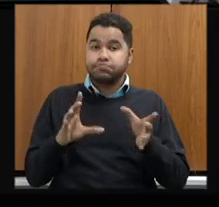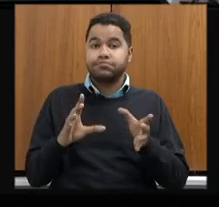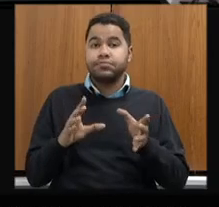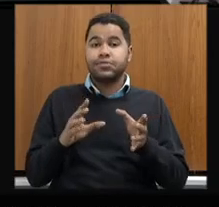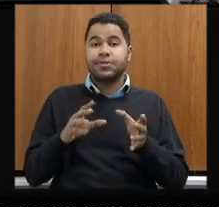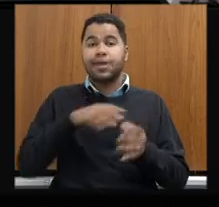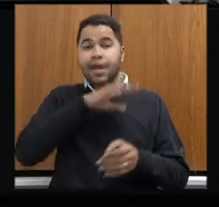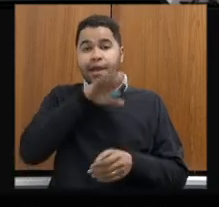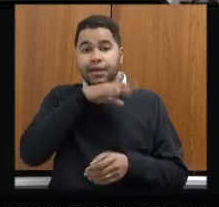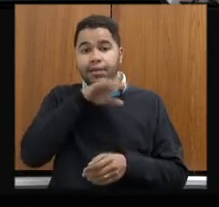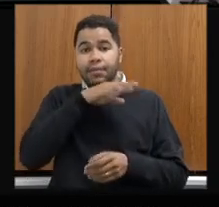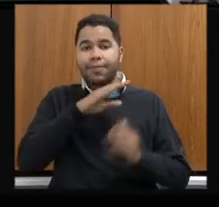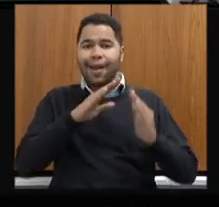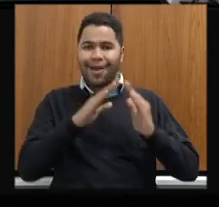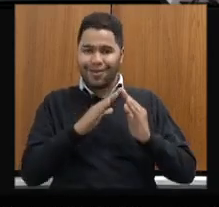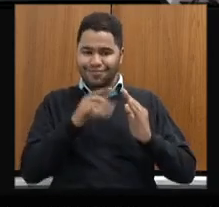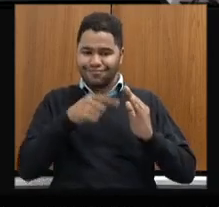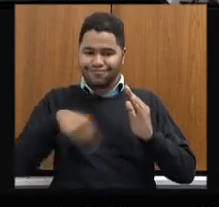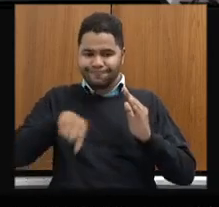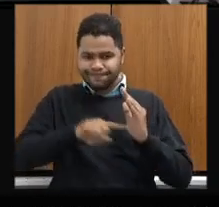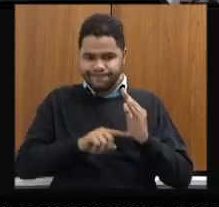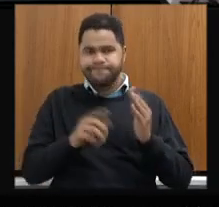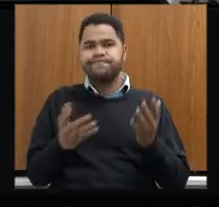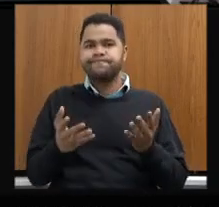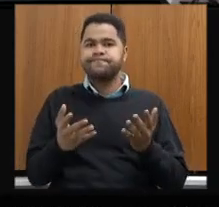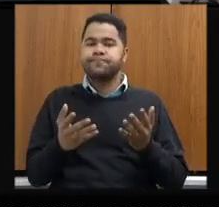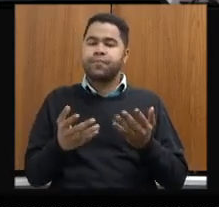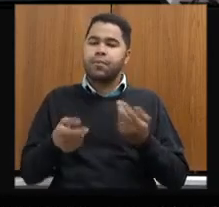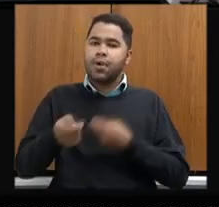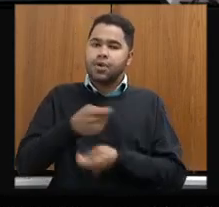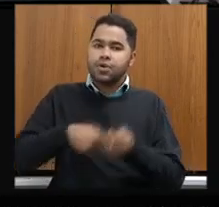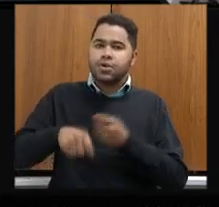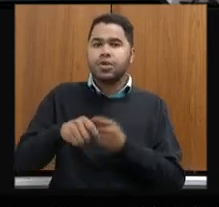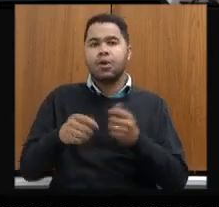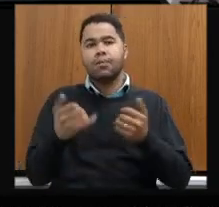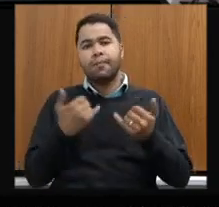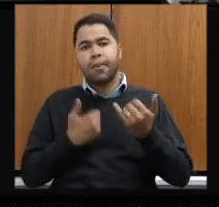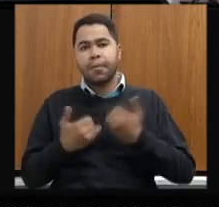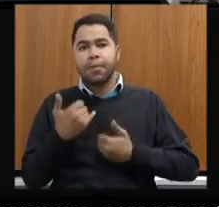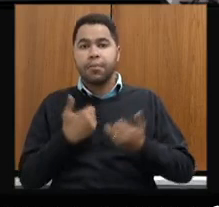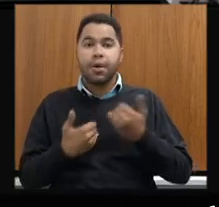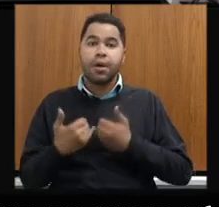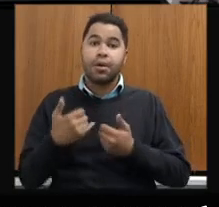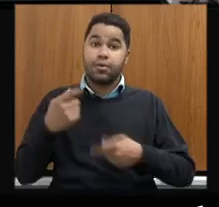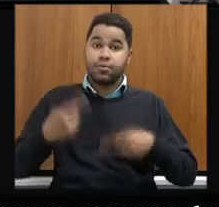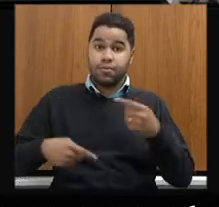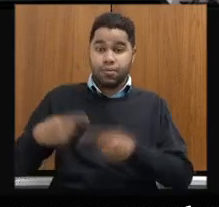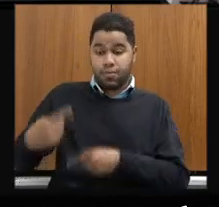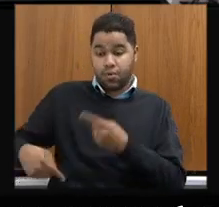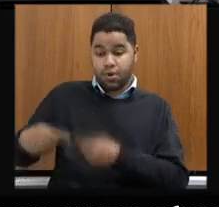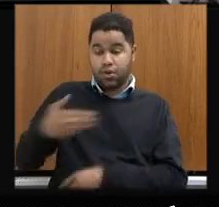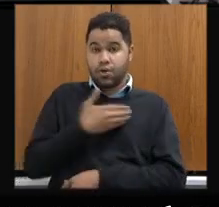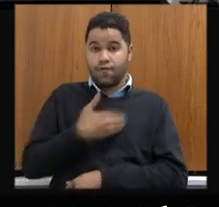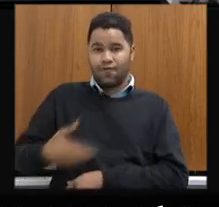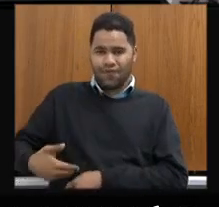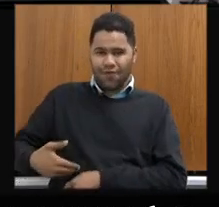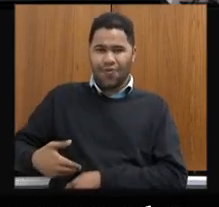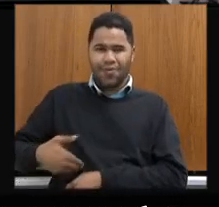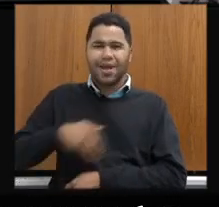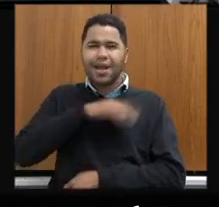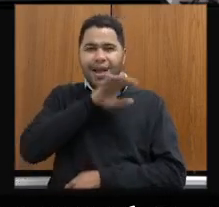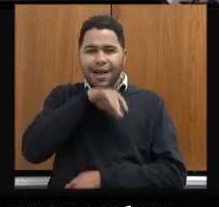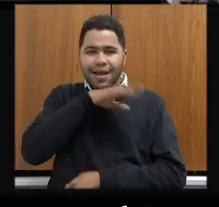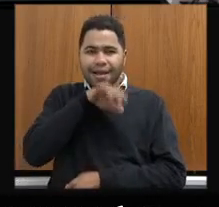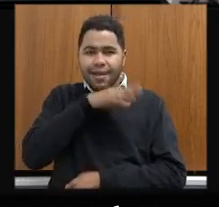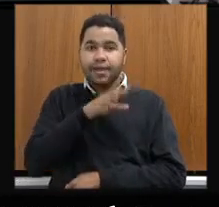animais domésticos para que a gente possa, de fato, ter uma gestão da informação adequada à priorização da política pública de fauna no Estado de Minas Gerais,